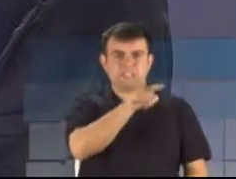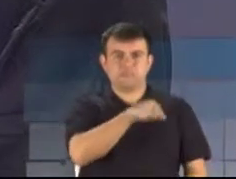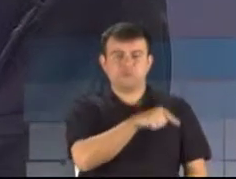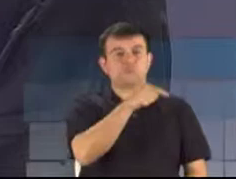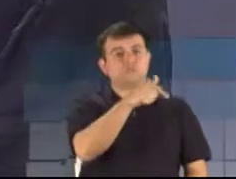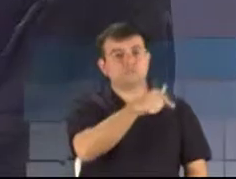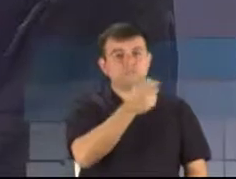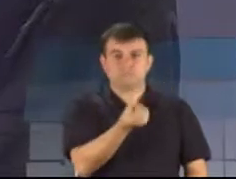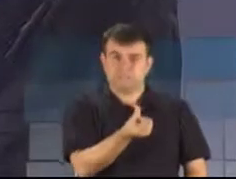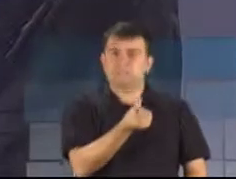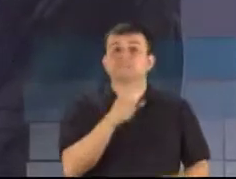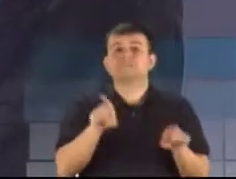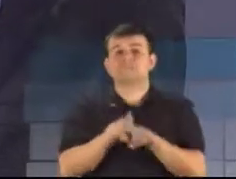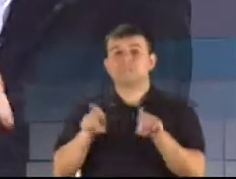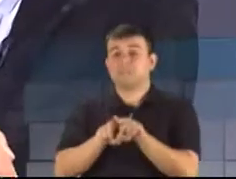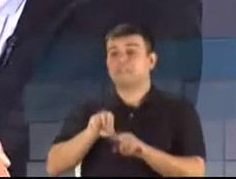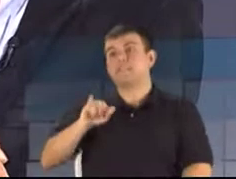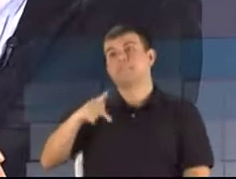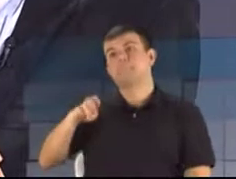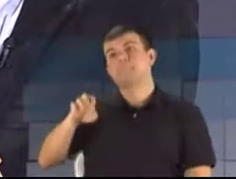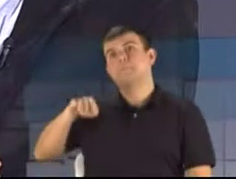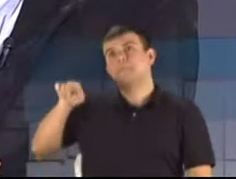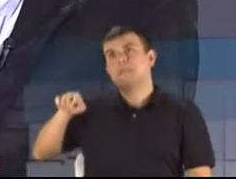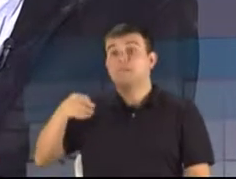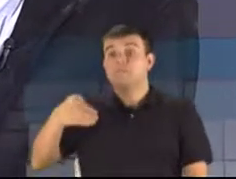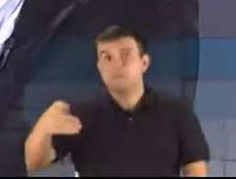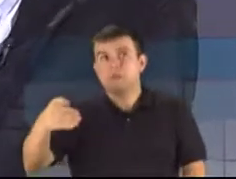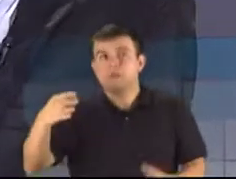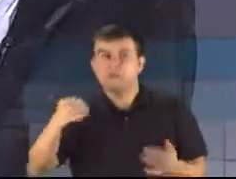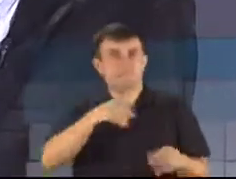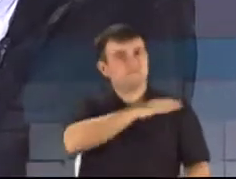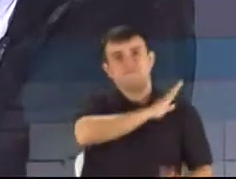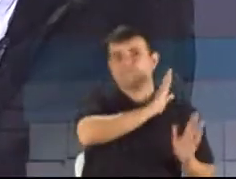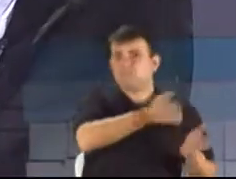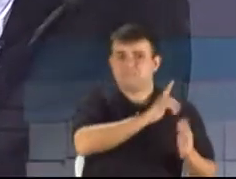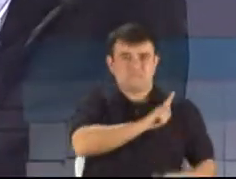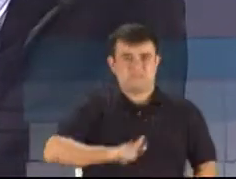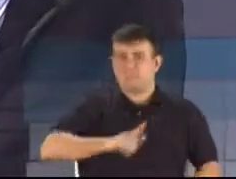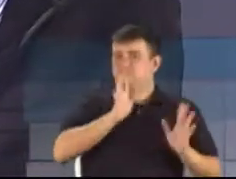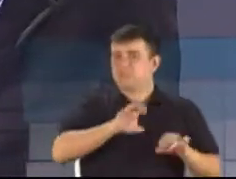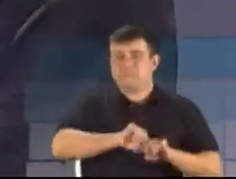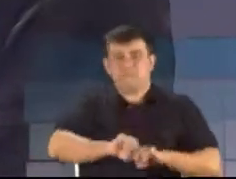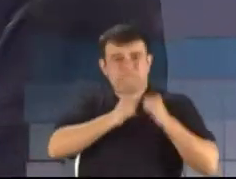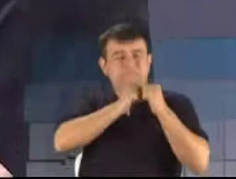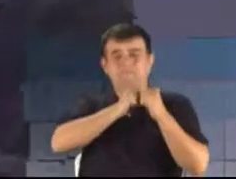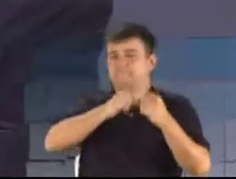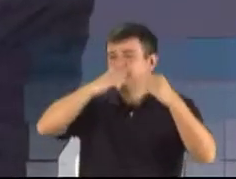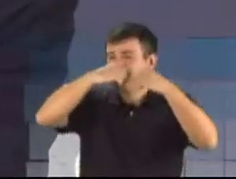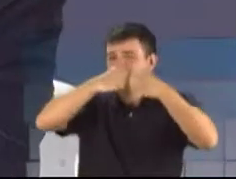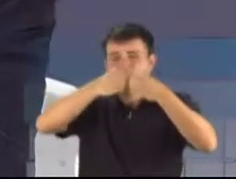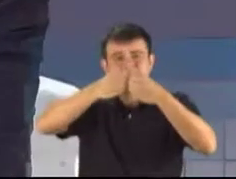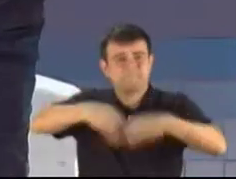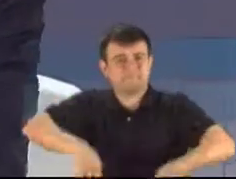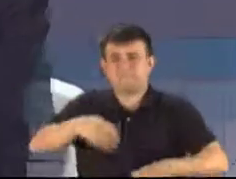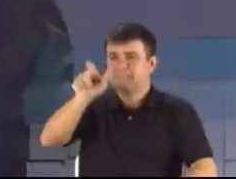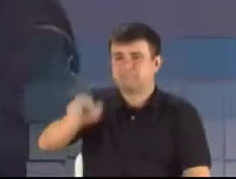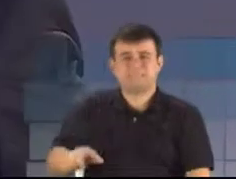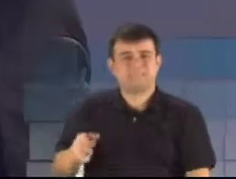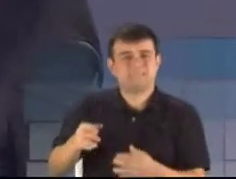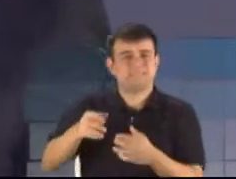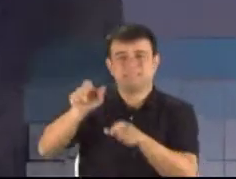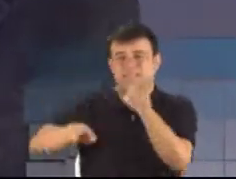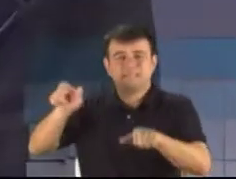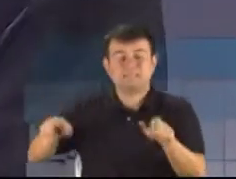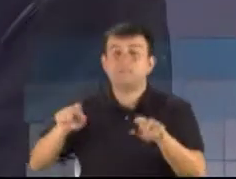Muitas mentiras que o IP nós vamos quebrar quando eles já estão quebrando. Então, nós vamos fortalecer o funcionalismo público. Mas eu queria saber de ti da consulta